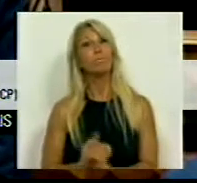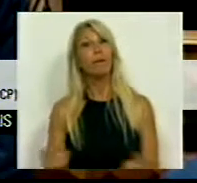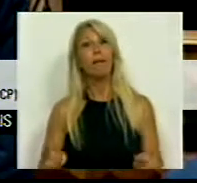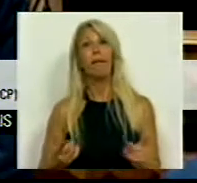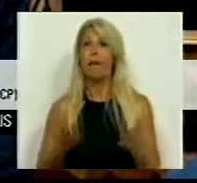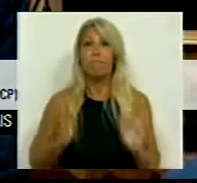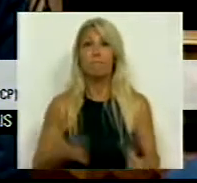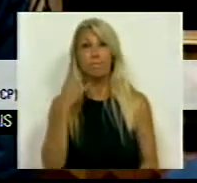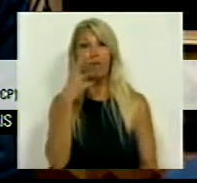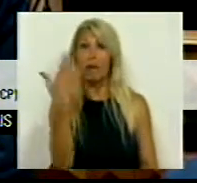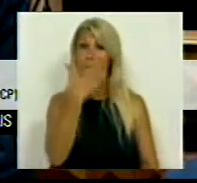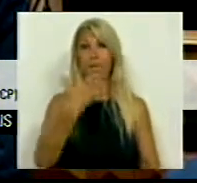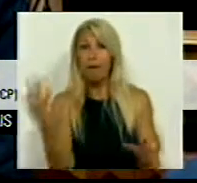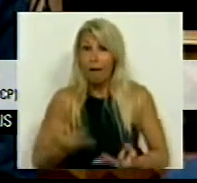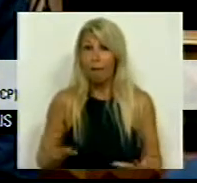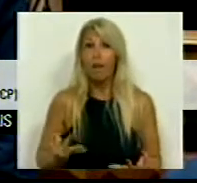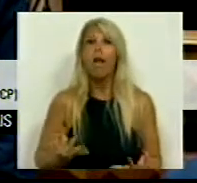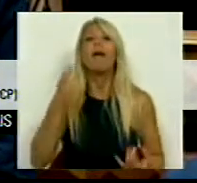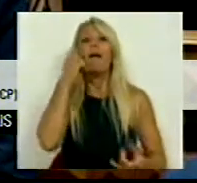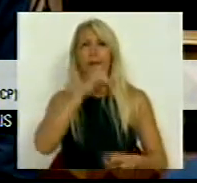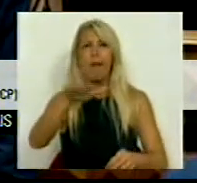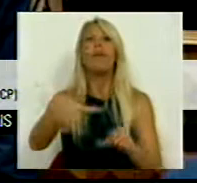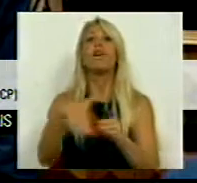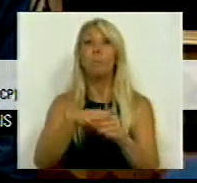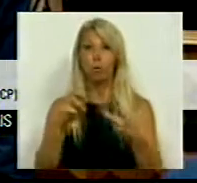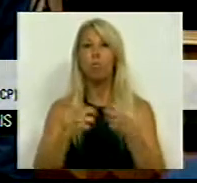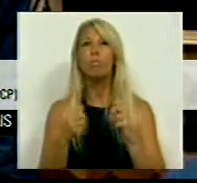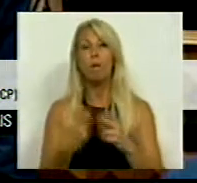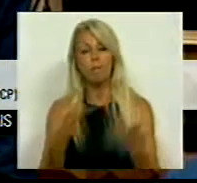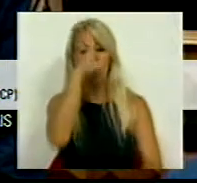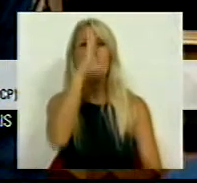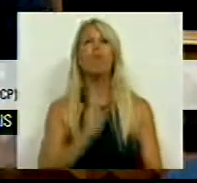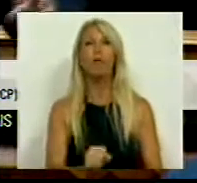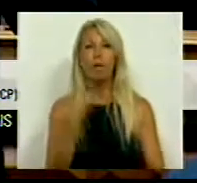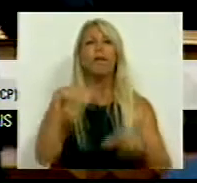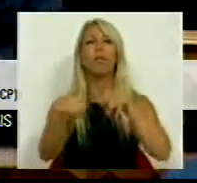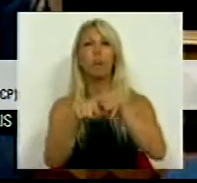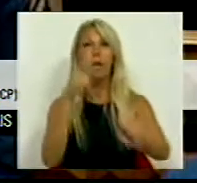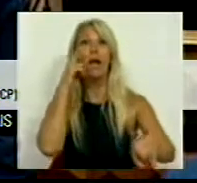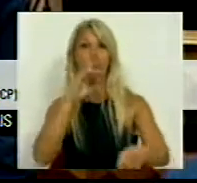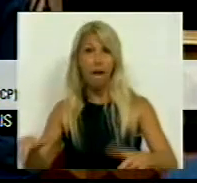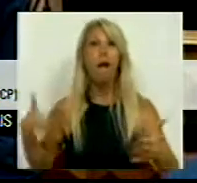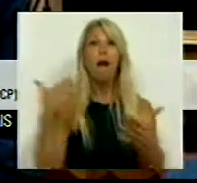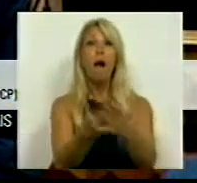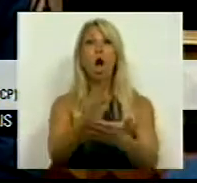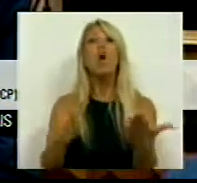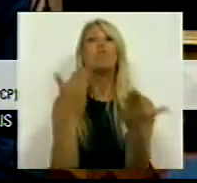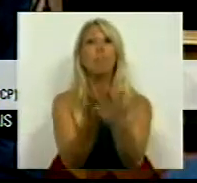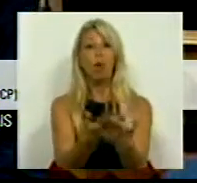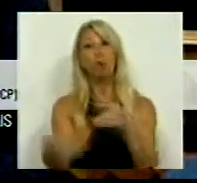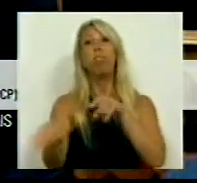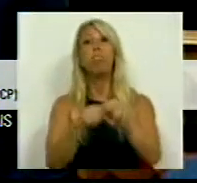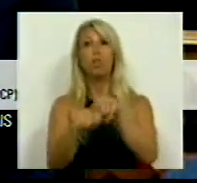verificar de facto, Srs. Deputados, quem faz parte do problema é este governo e esta política, quem apresenta propostas e uma política